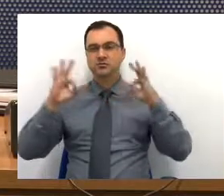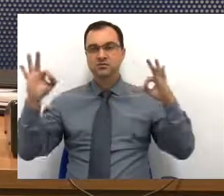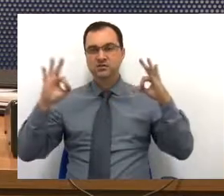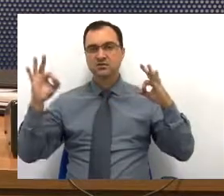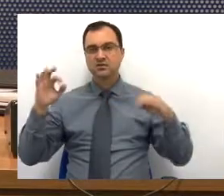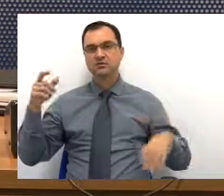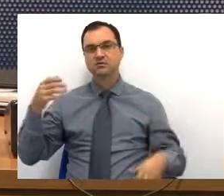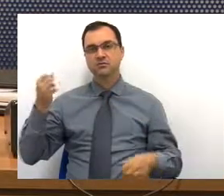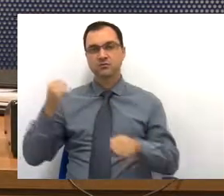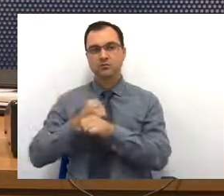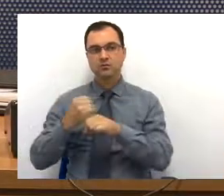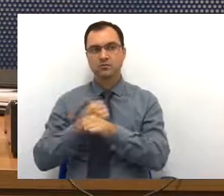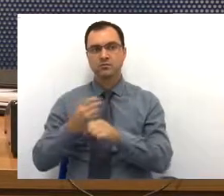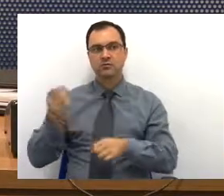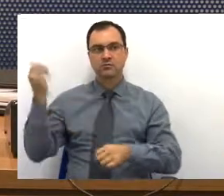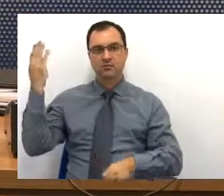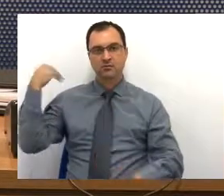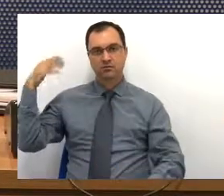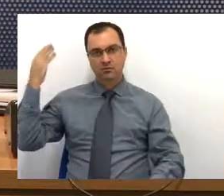tinha alguns anos atrás.